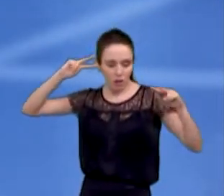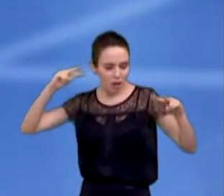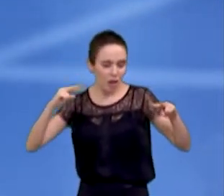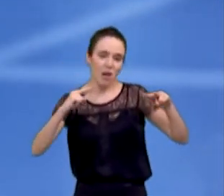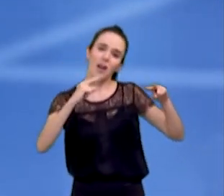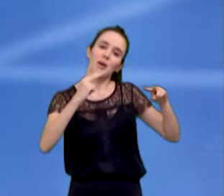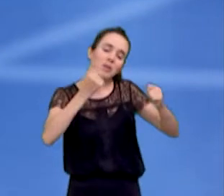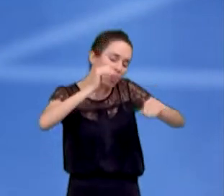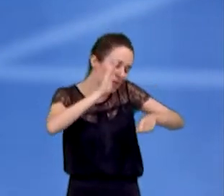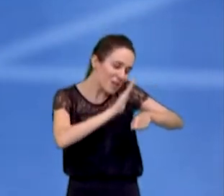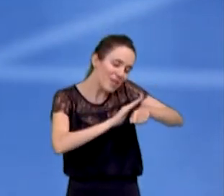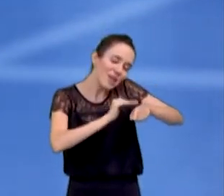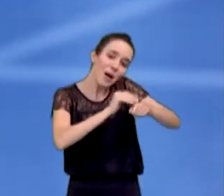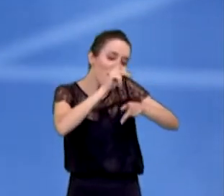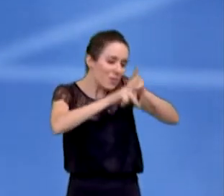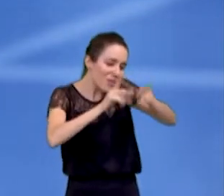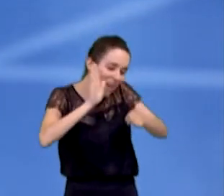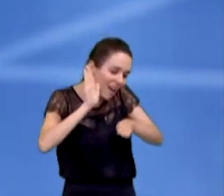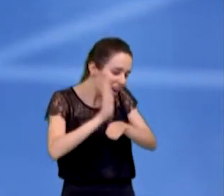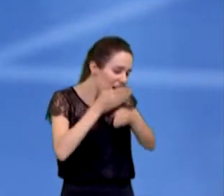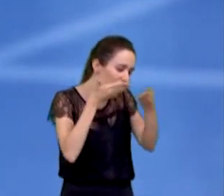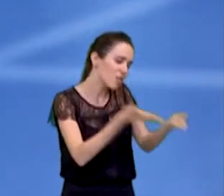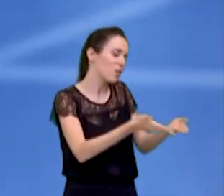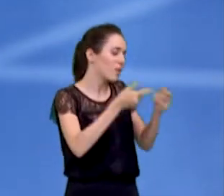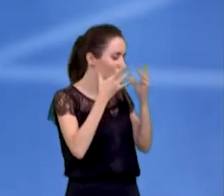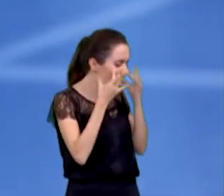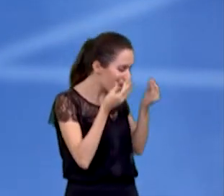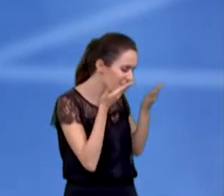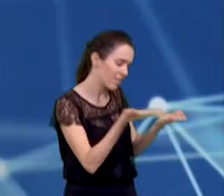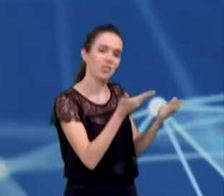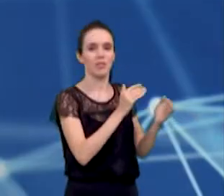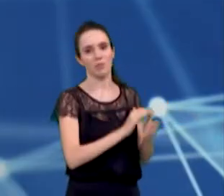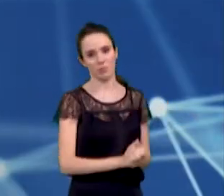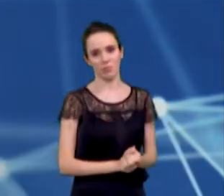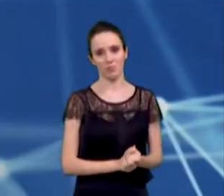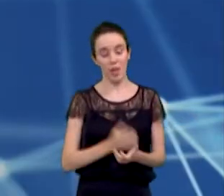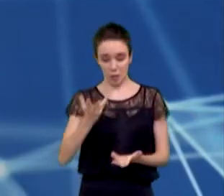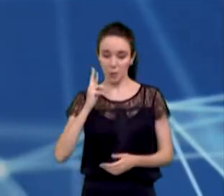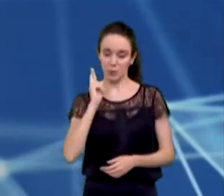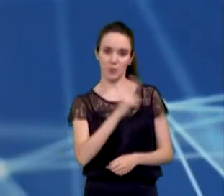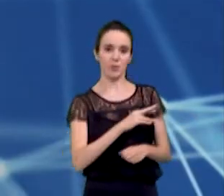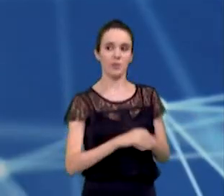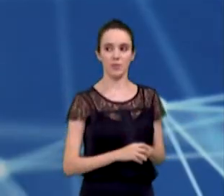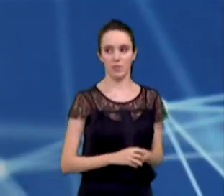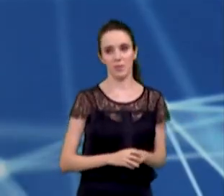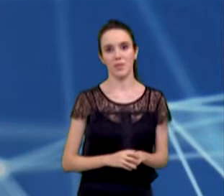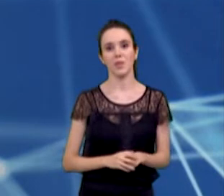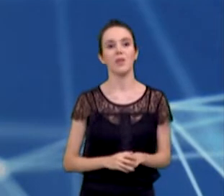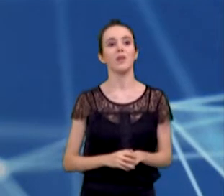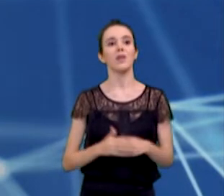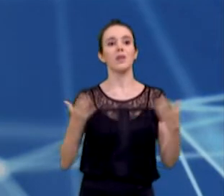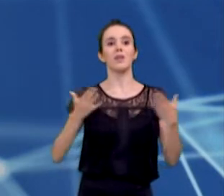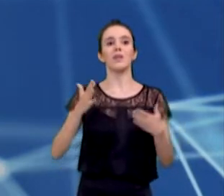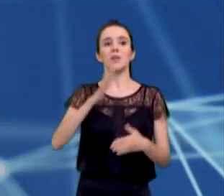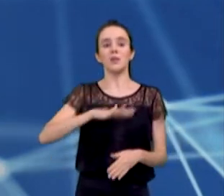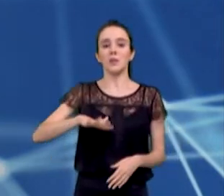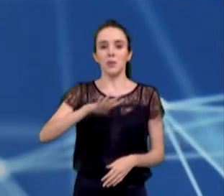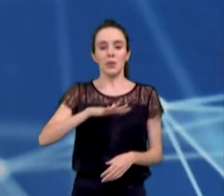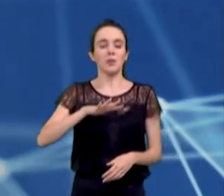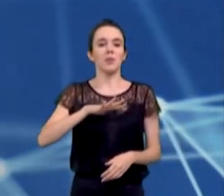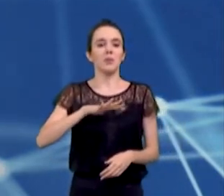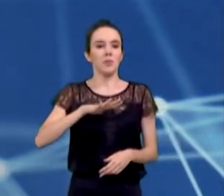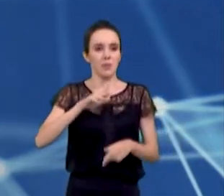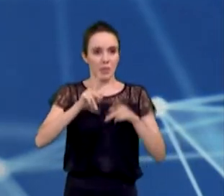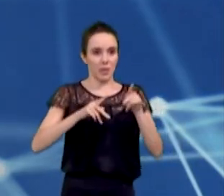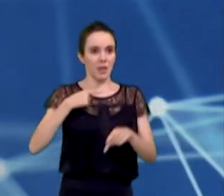mais carinhoso às pessoas nesse momento de crise. A réplica, candidato. O meu governo será para as pessoas. Nós vamos criar